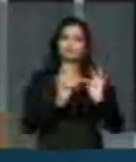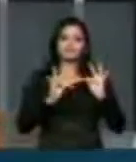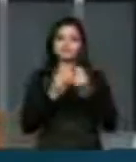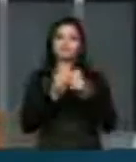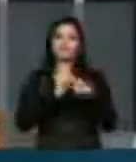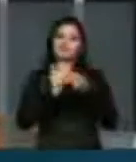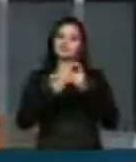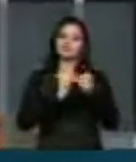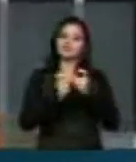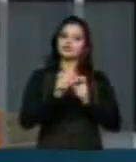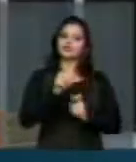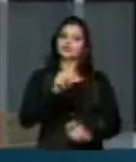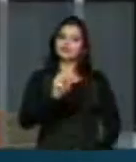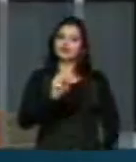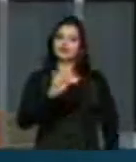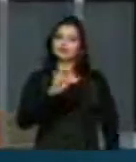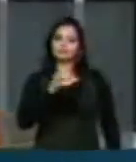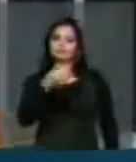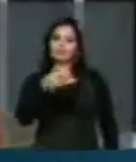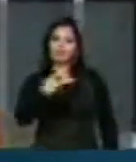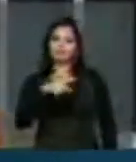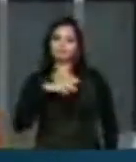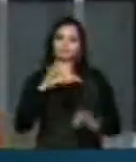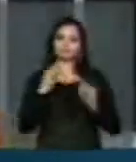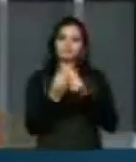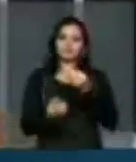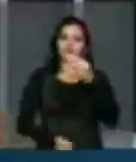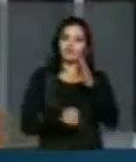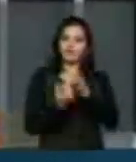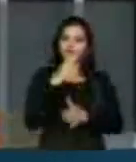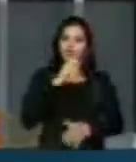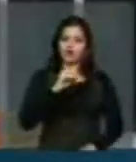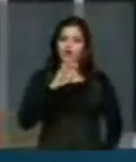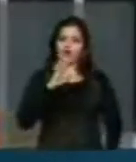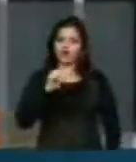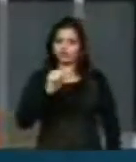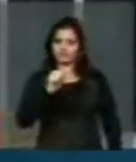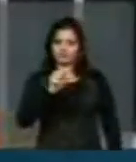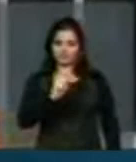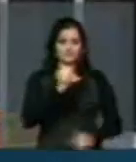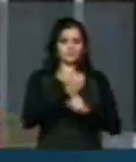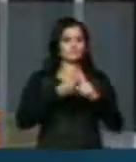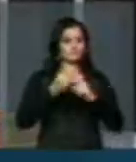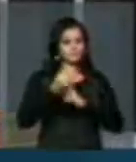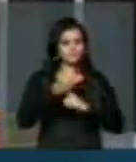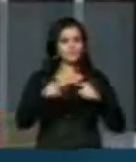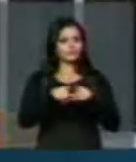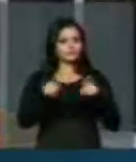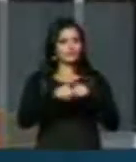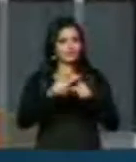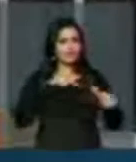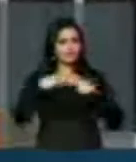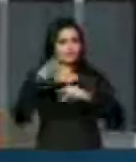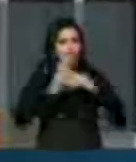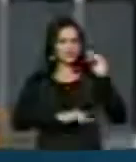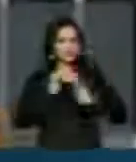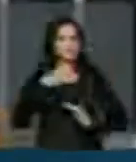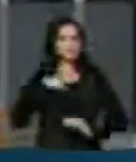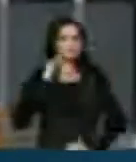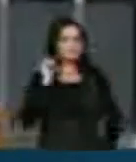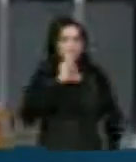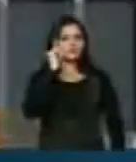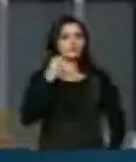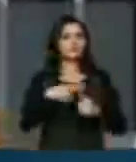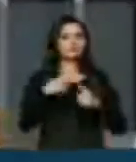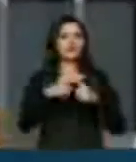marcada pela criação das cotas sociais, teve uma gestão marcada pela extinção